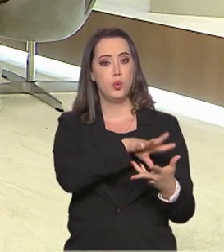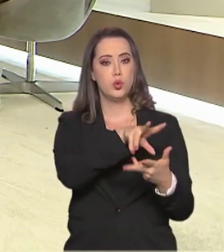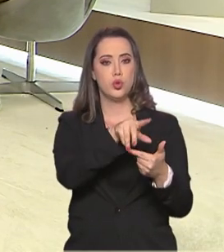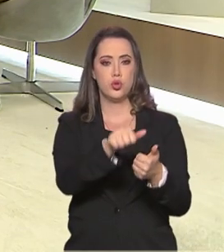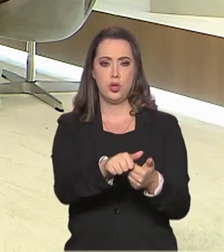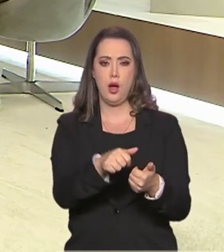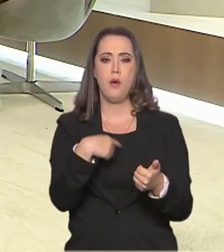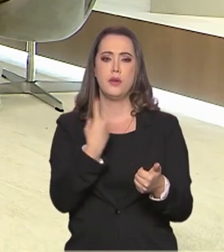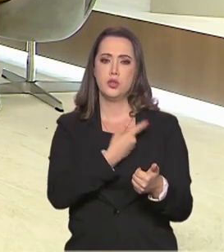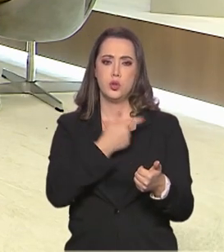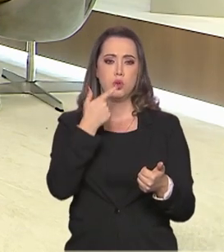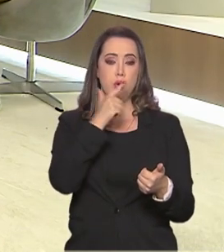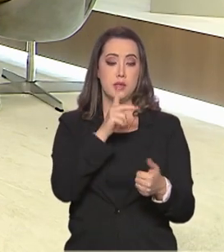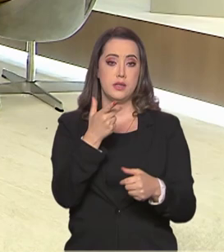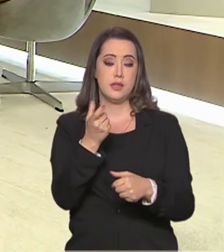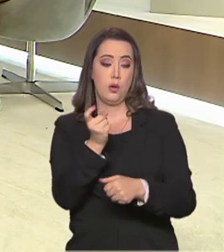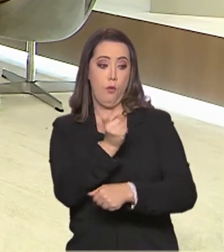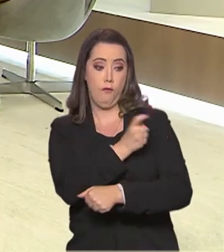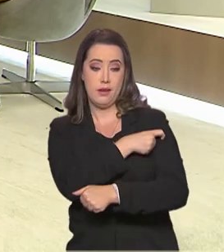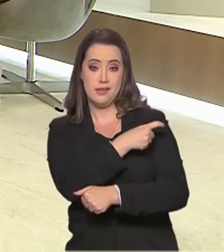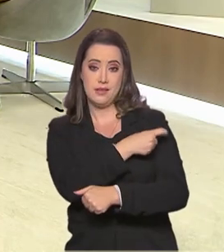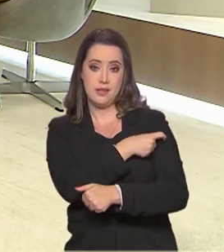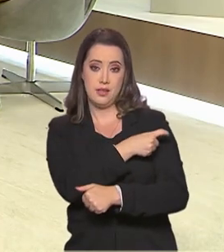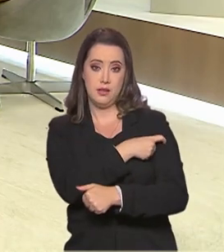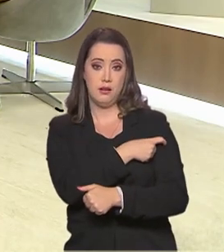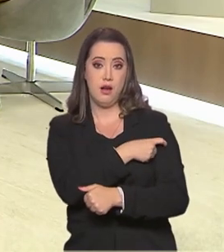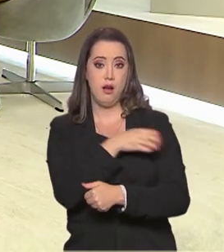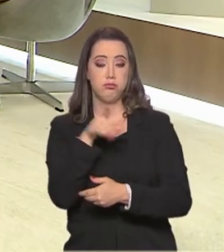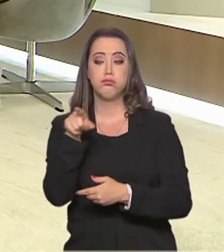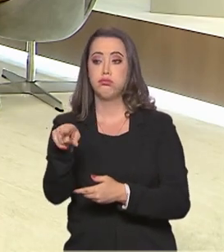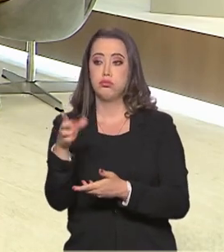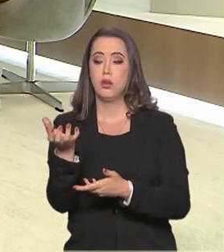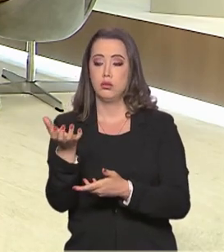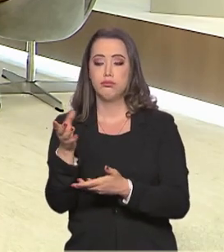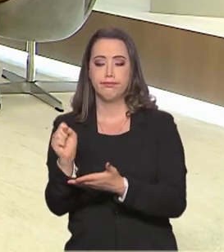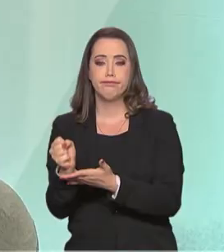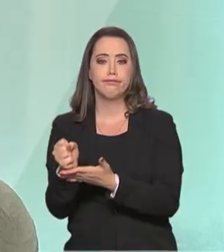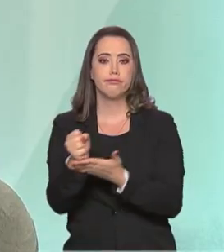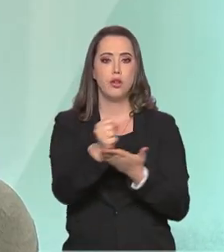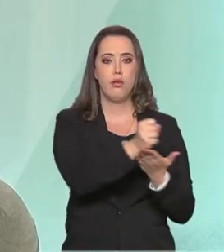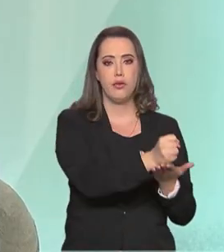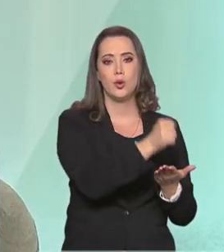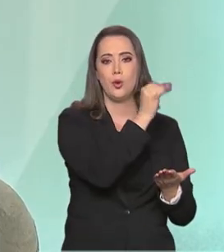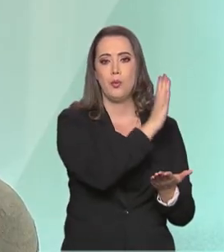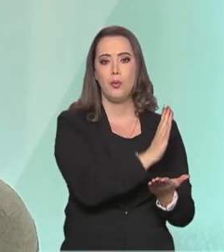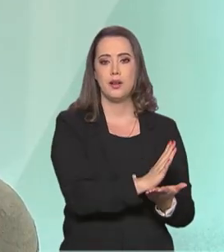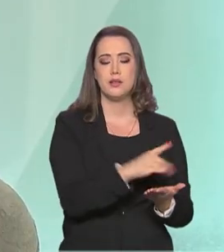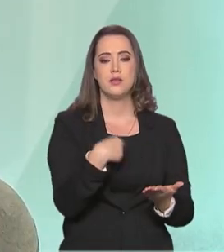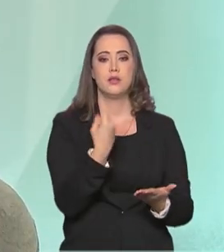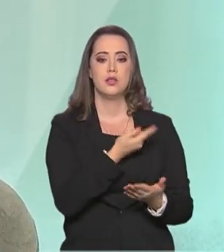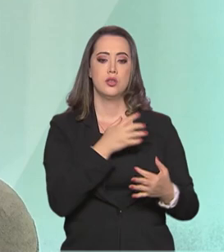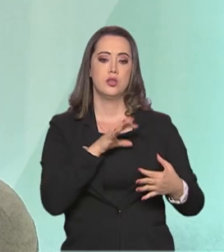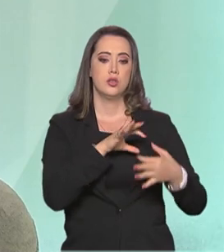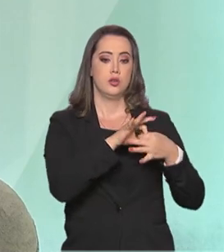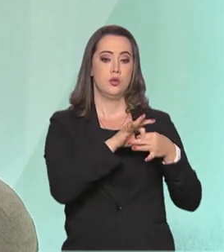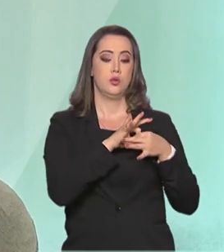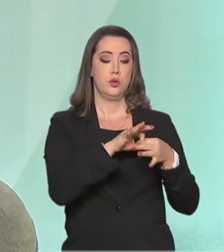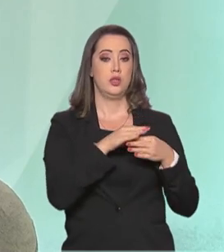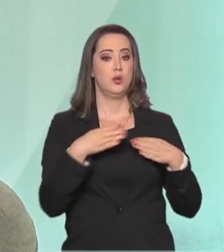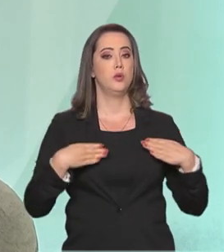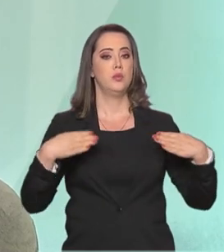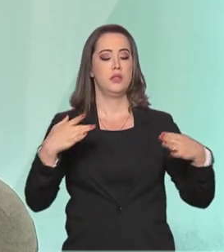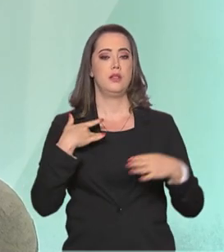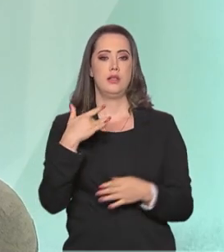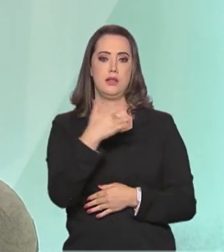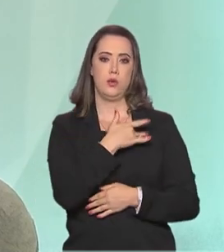foram doadas ao Brasil. E aí o Comitê Olímpico Brasileiro nos procurou e a gente, em cooperação com o Ministério da Saúde,